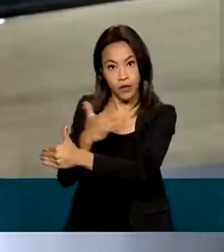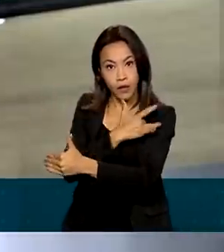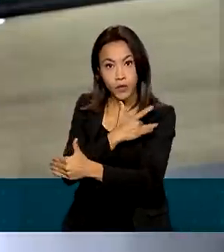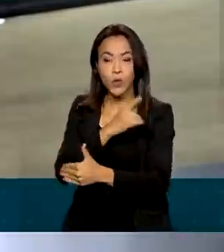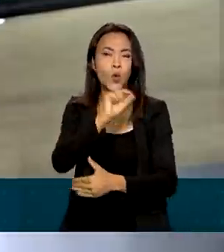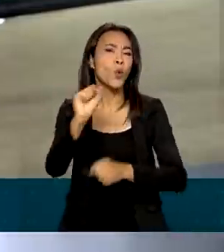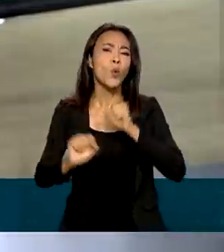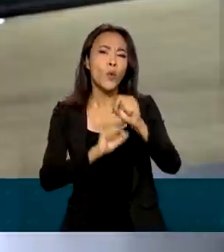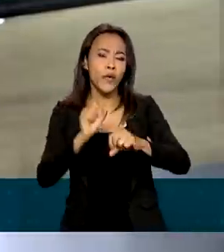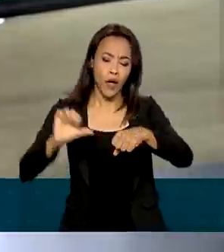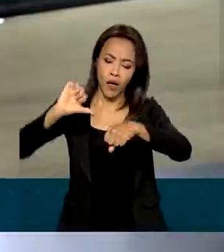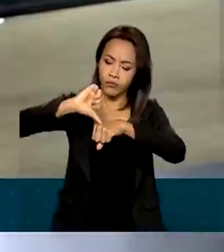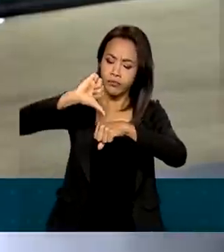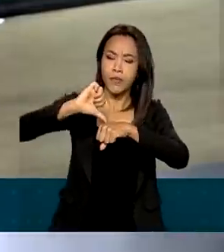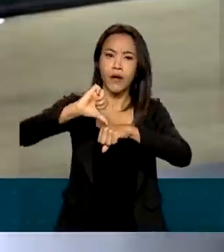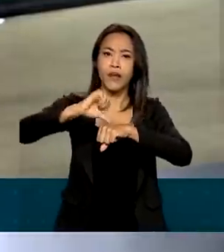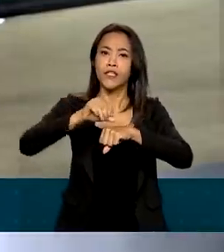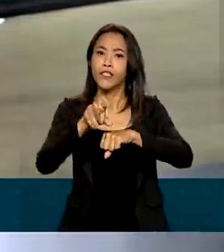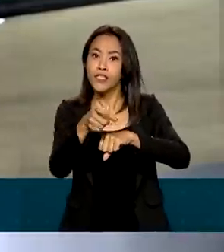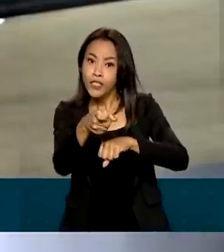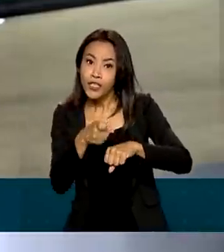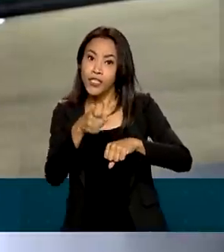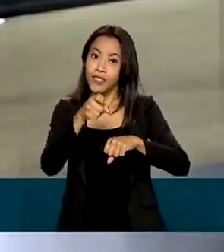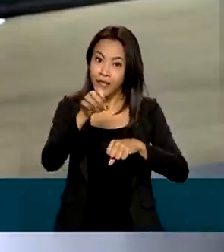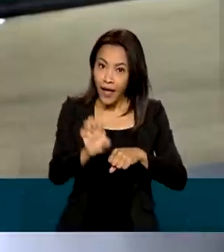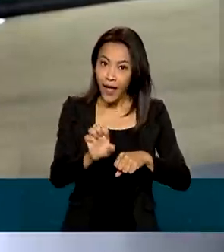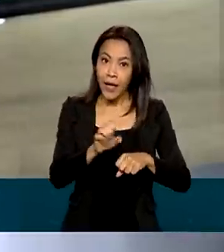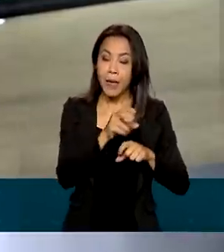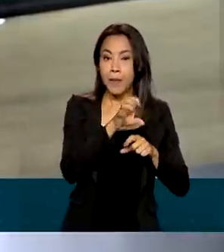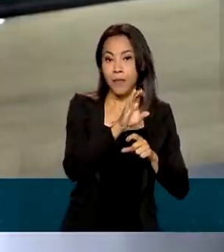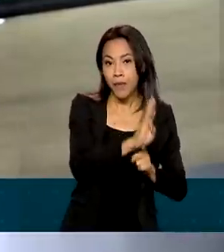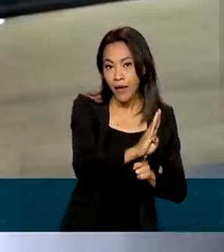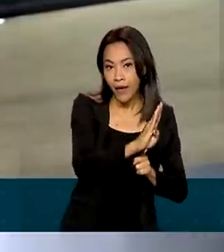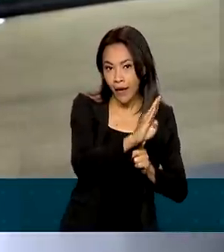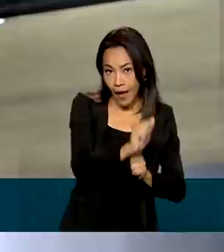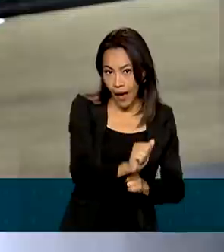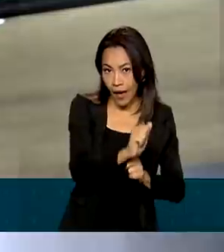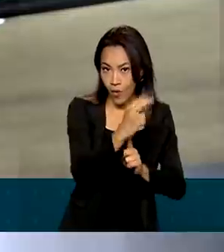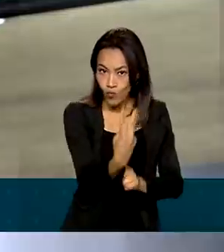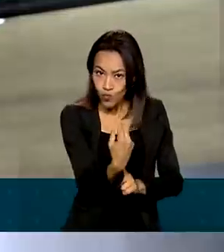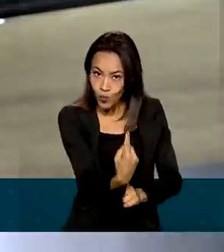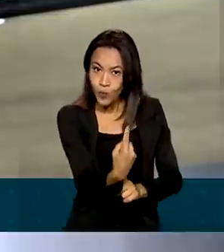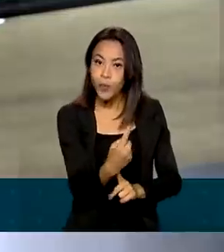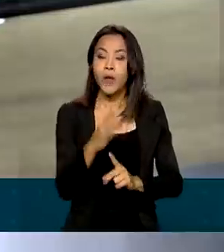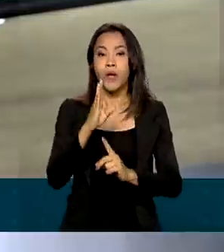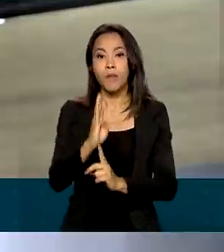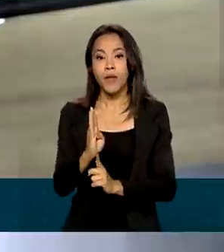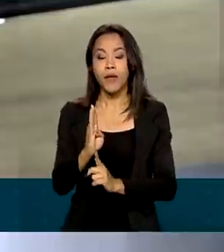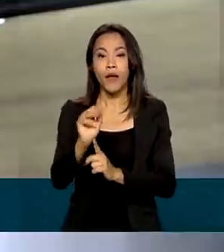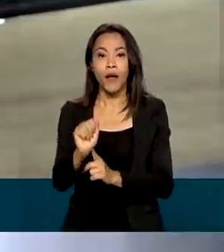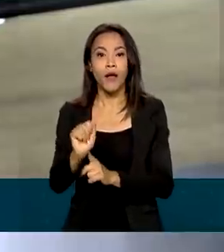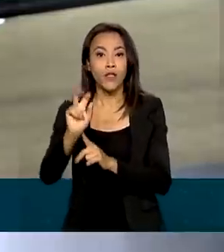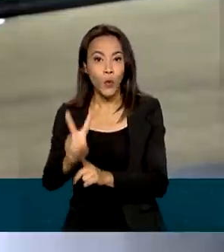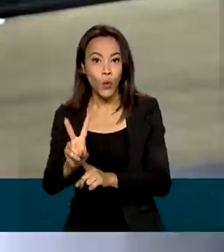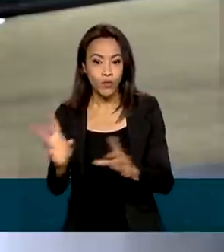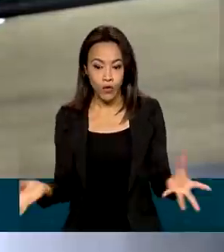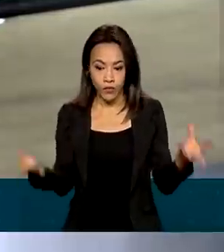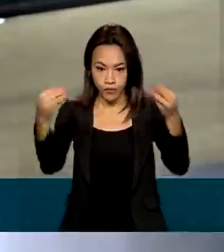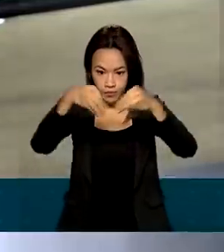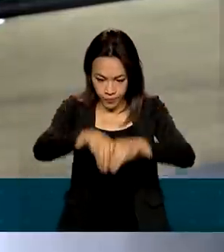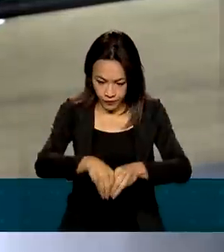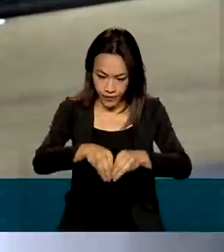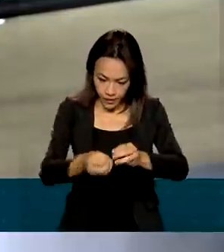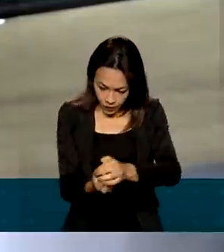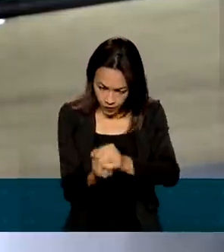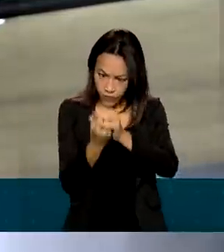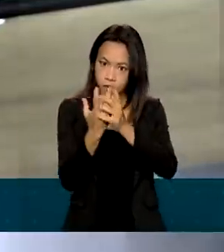recombinação das sublinhagens BA1 e BA2 da variante Omicron e foi mapeada pela primeira vez em Londres em